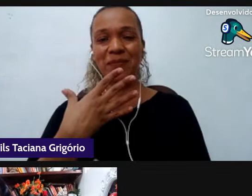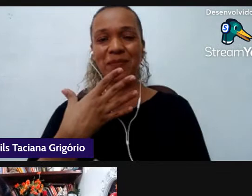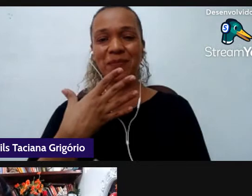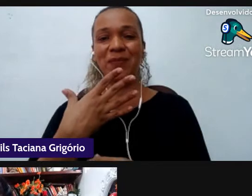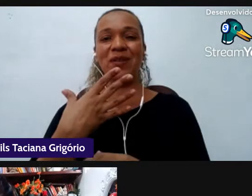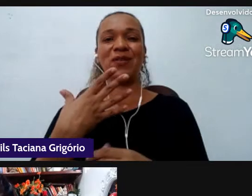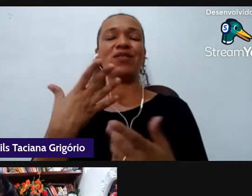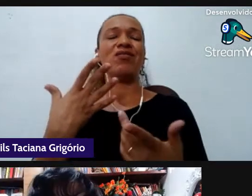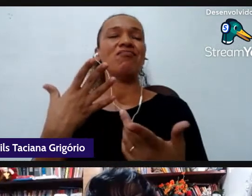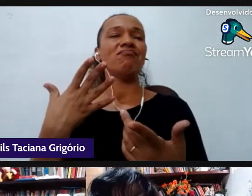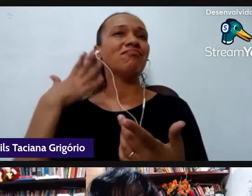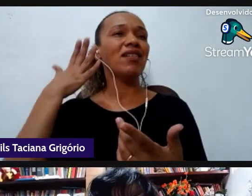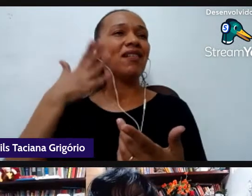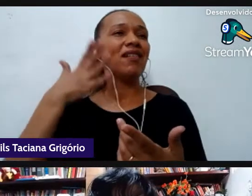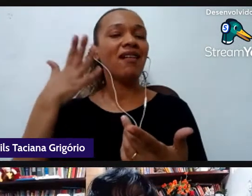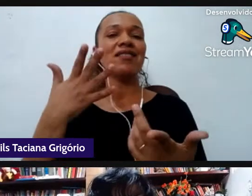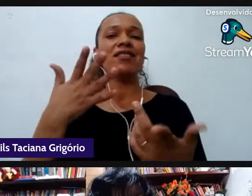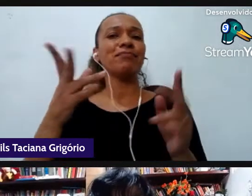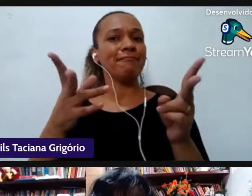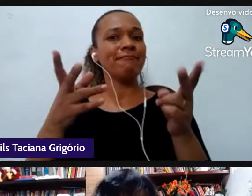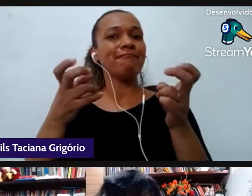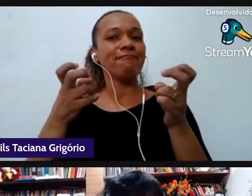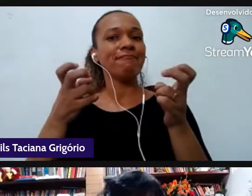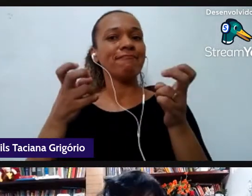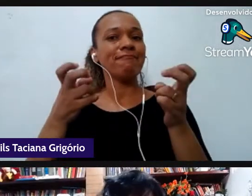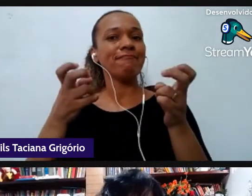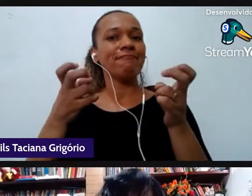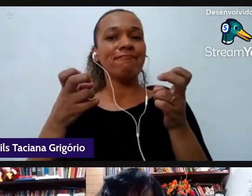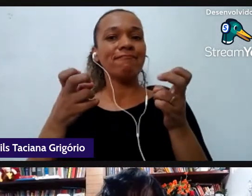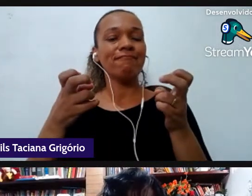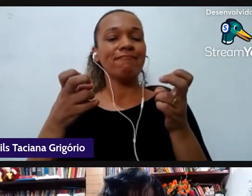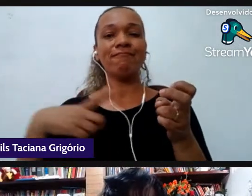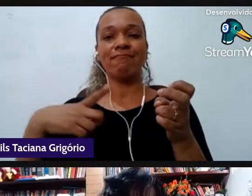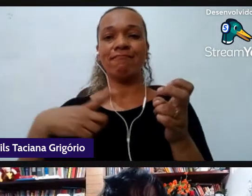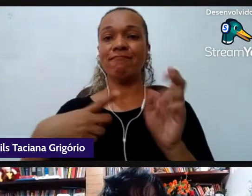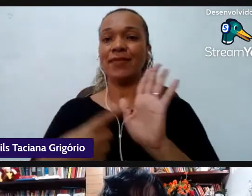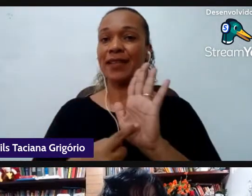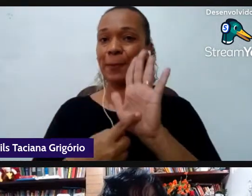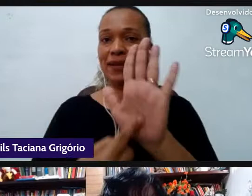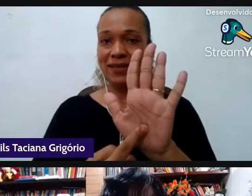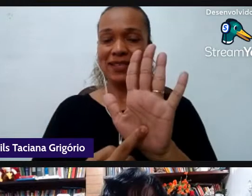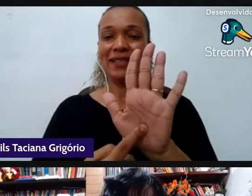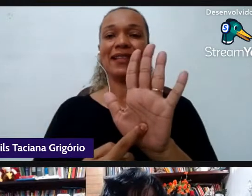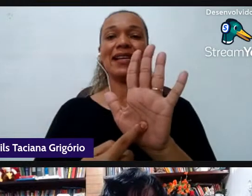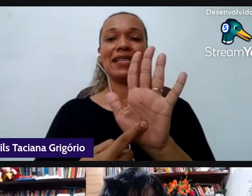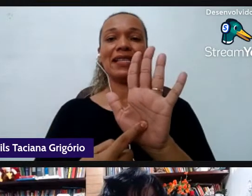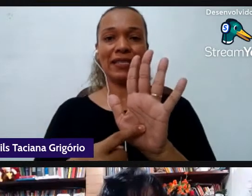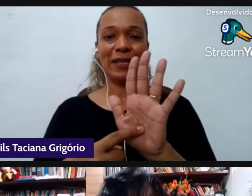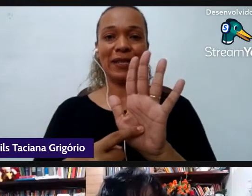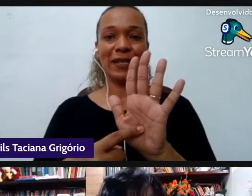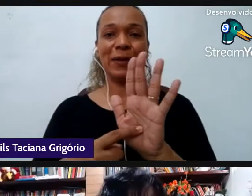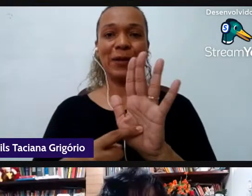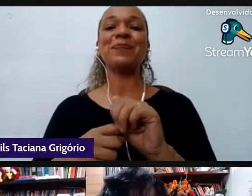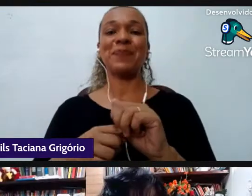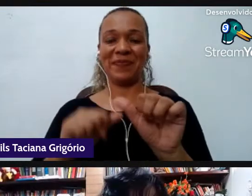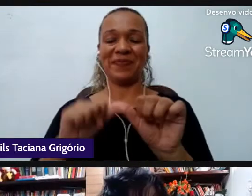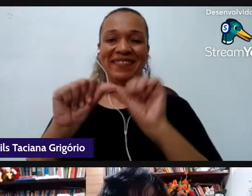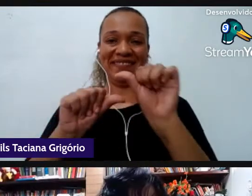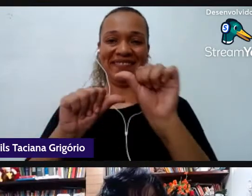percebemos que foi uma apresentação né trocando agora dentro de a informação